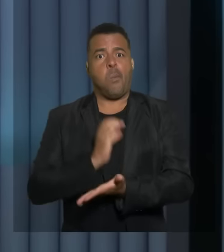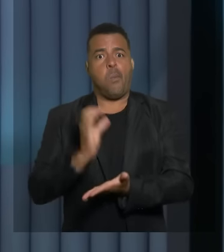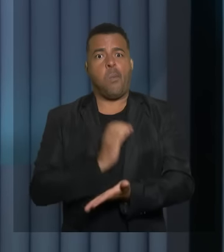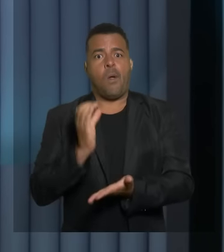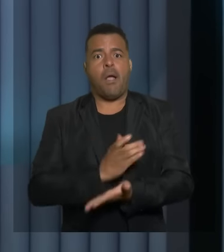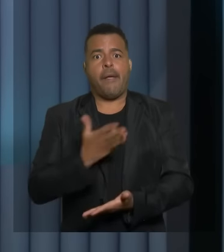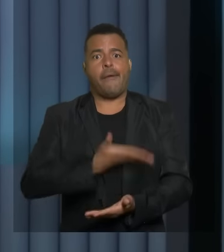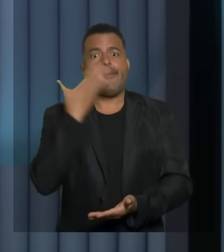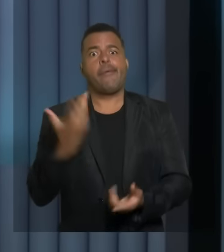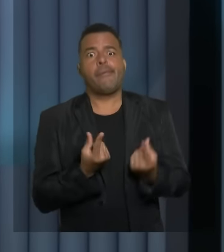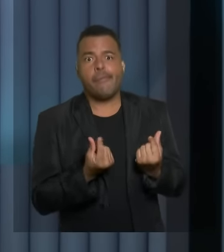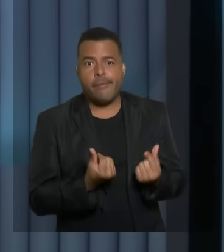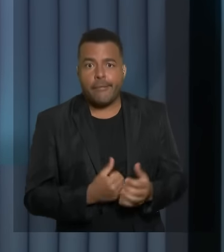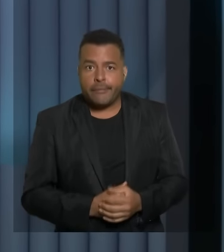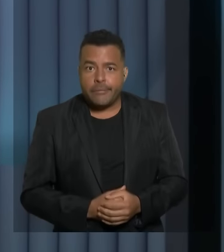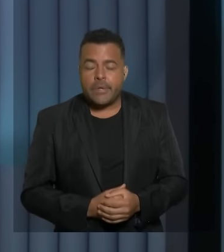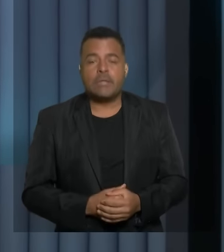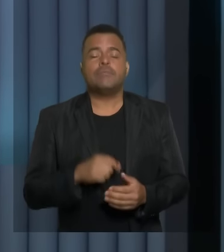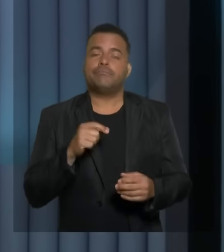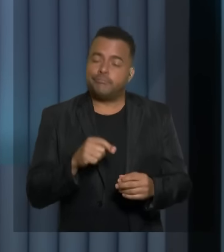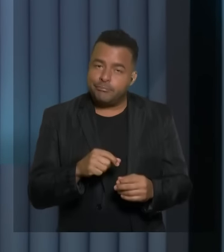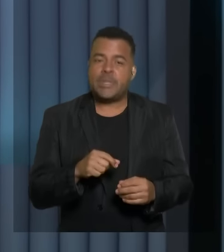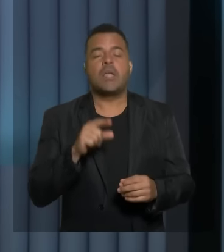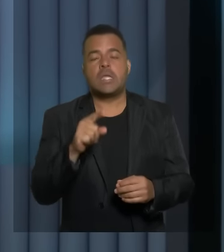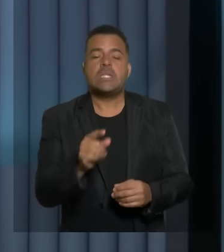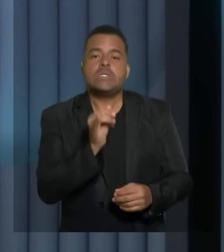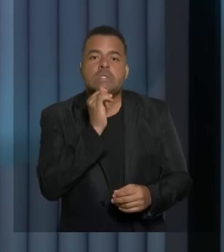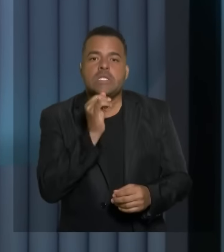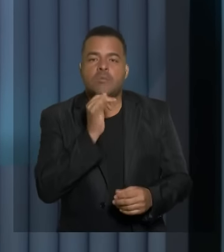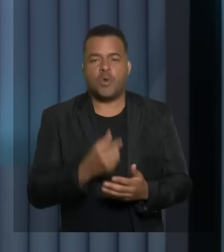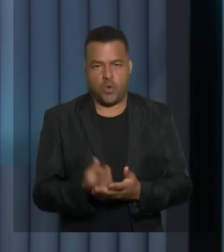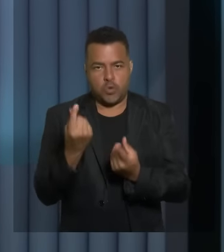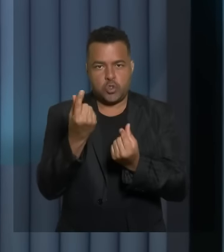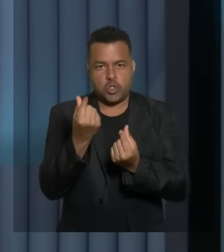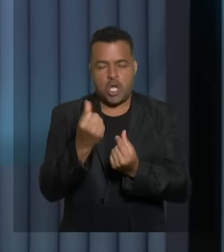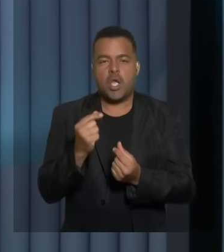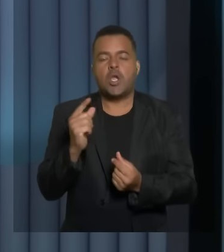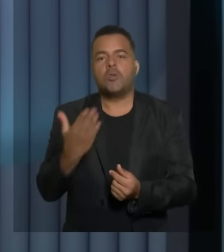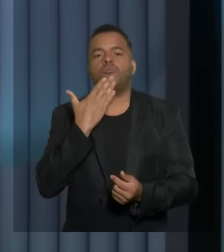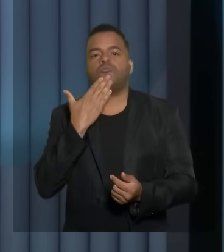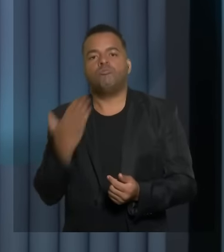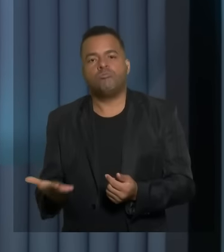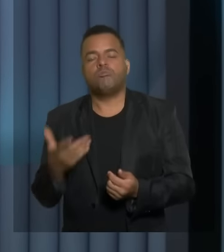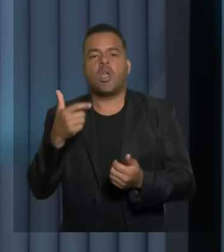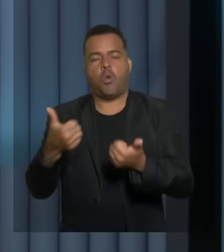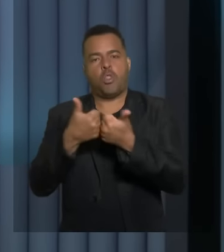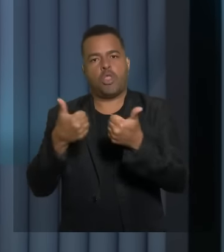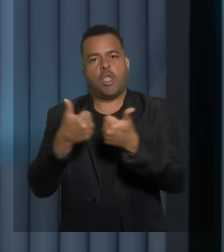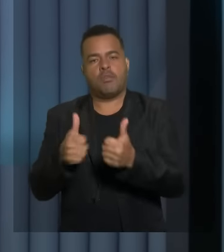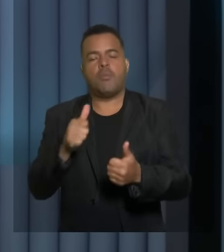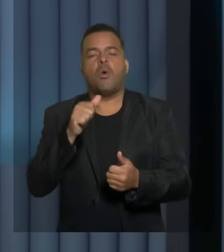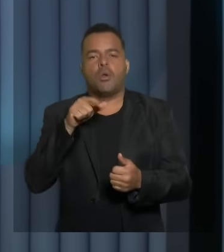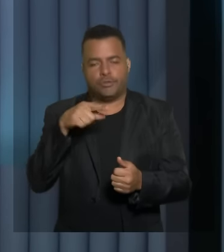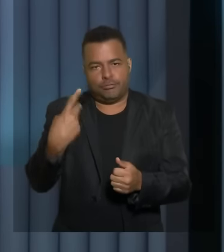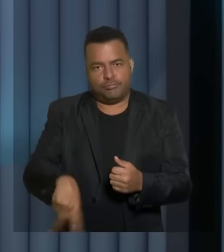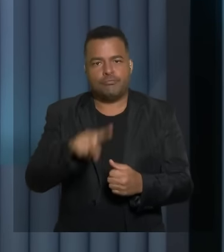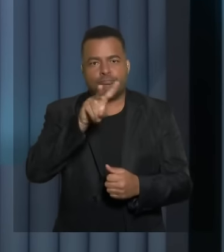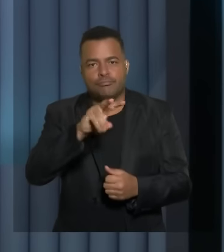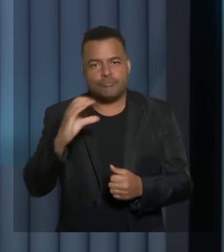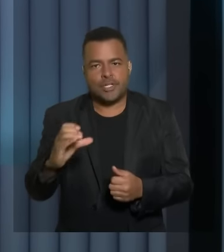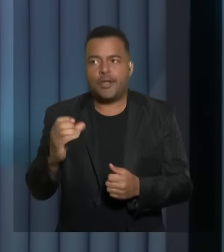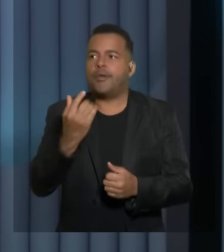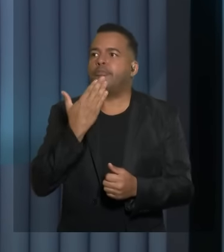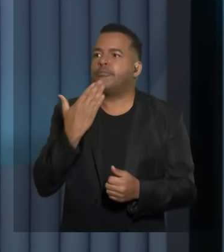tanto dinheiro fora. Há exemplo da licitação que foi feita com o transporte público. No final de longos anos de